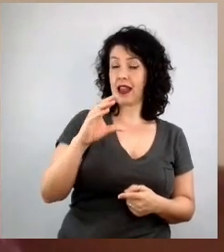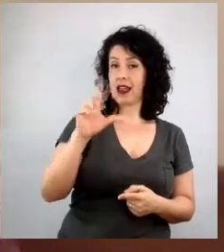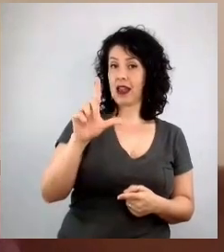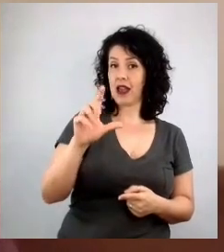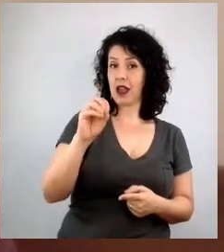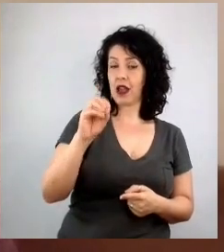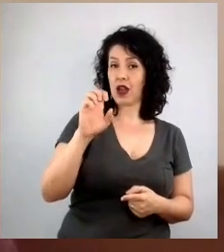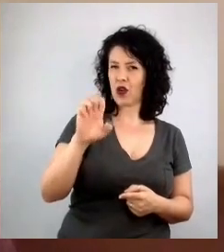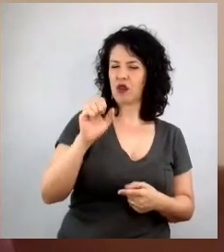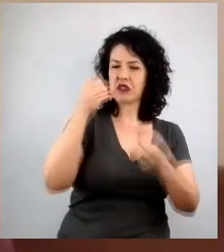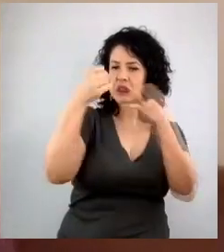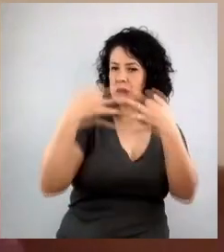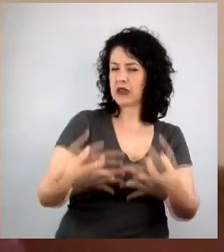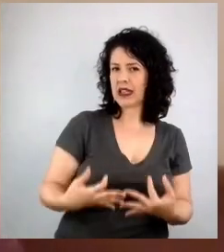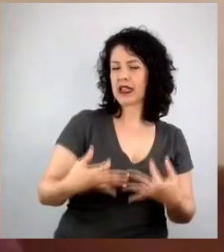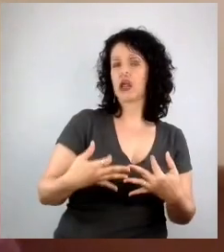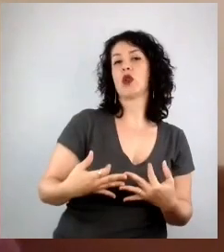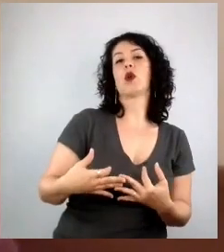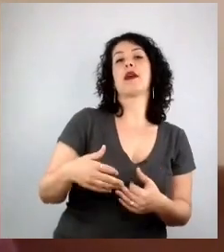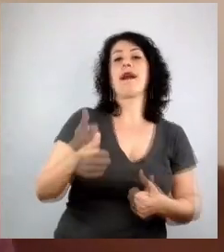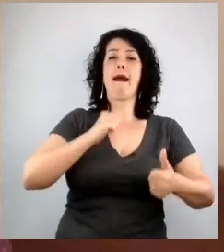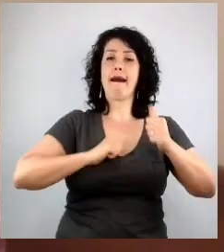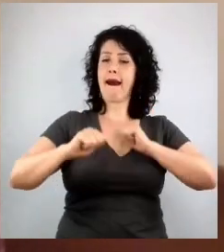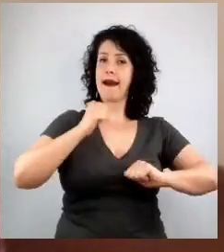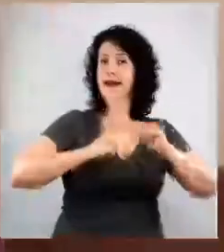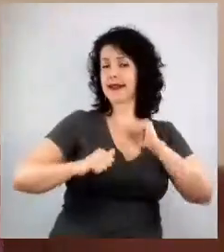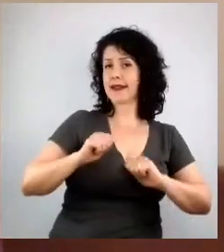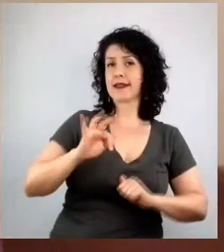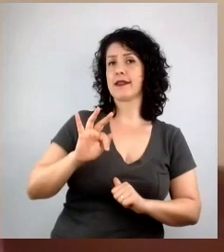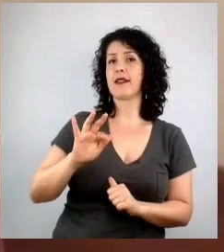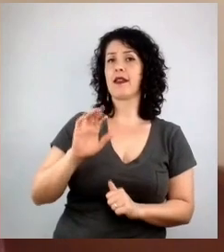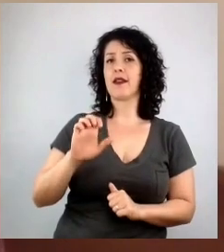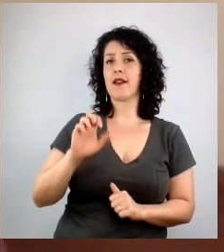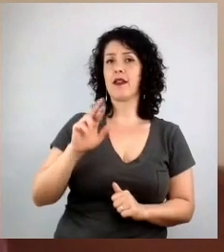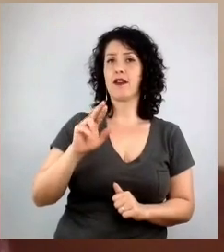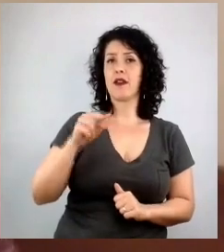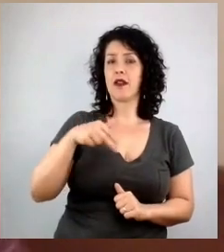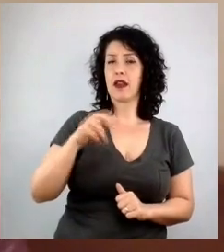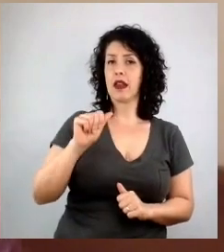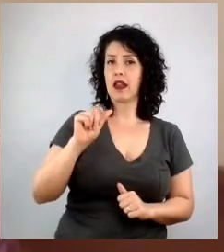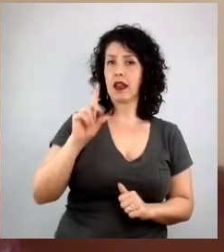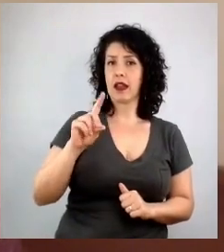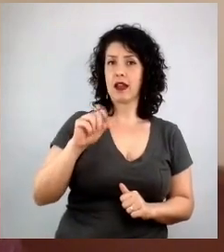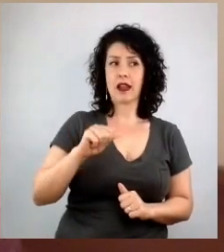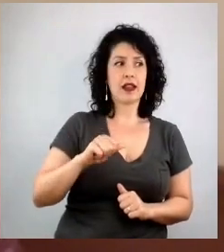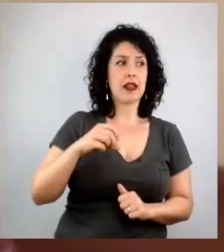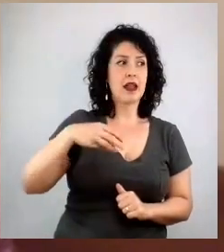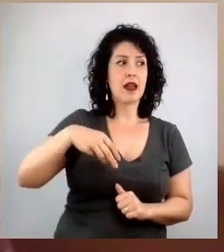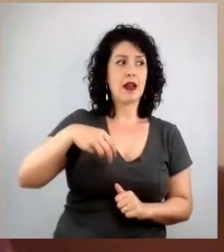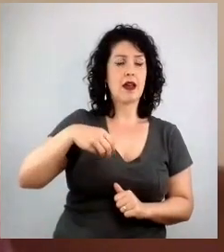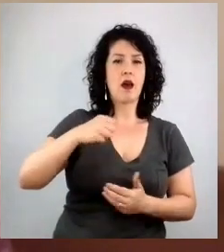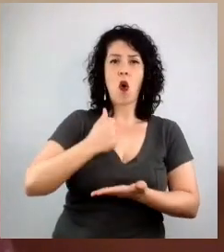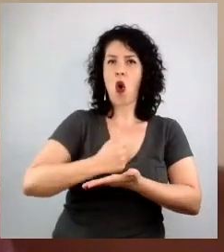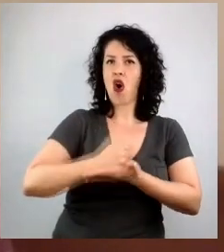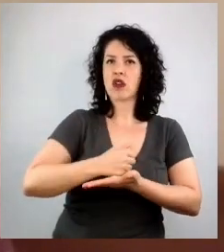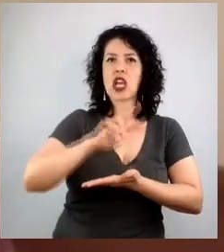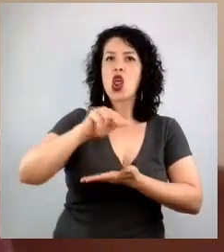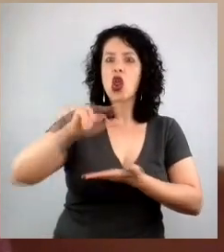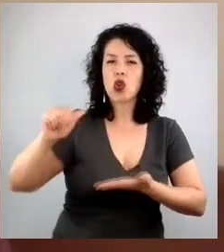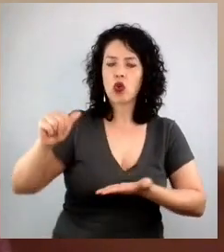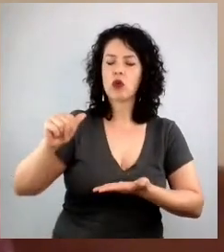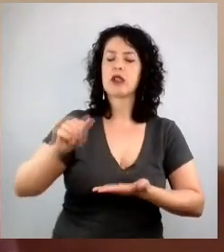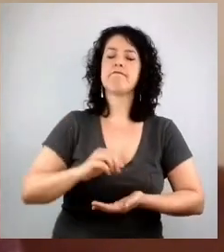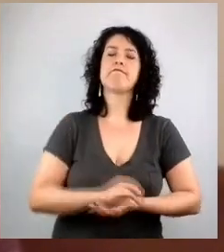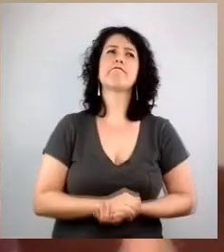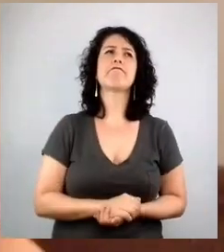ano com a Gwyneth Paltrow. E alguém colocou no Twitter hoje a cena final de Central do Brasil. E eu fiquei olhando, assim, e vendo aquilo